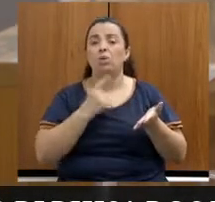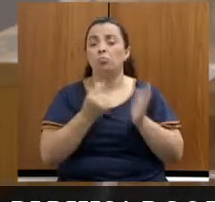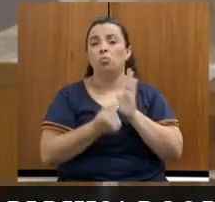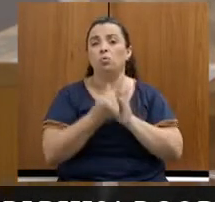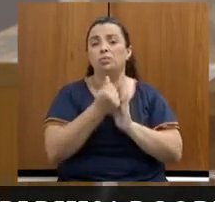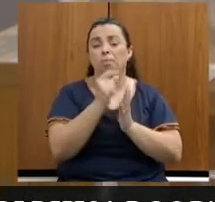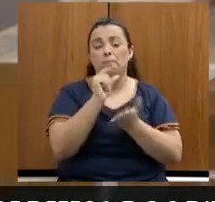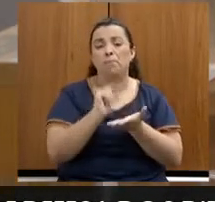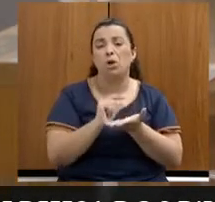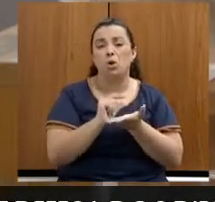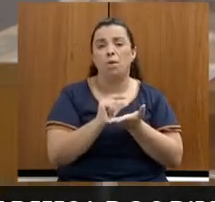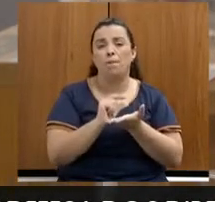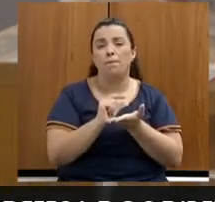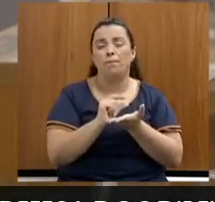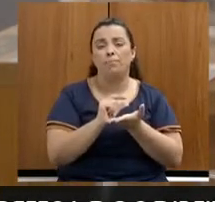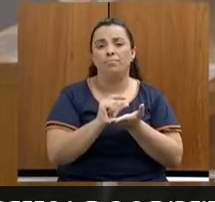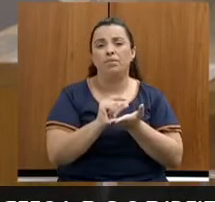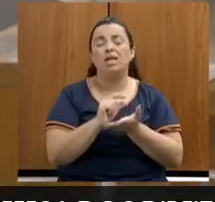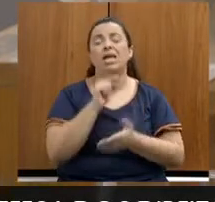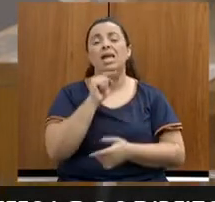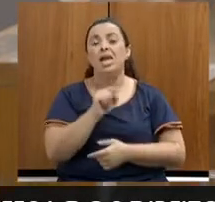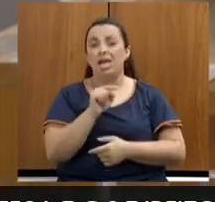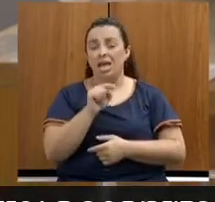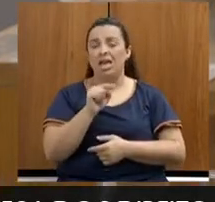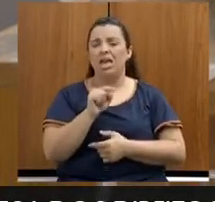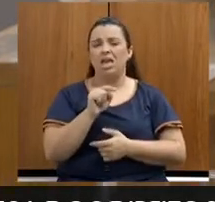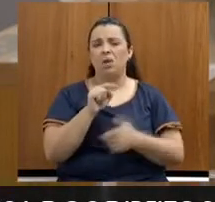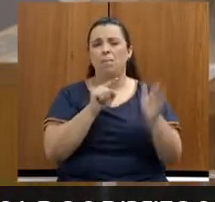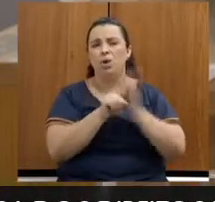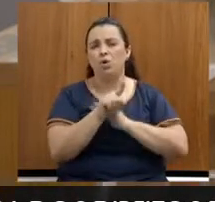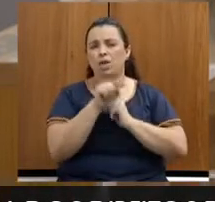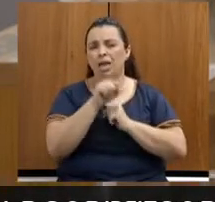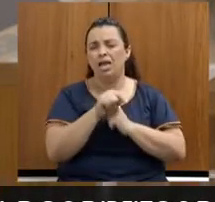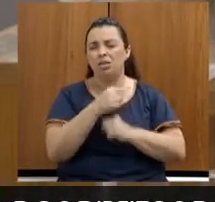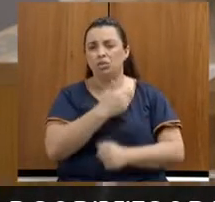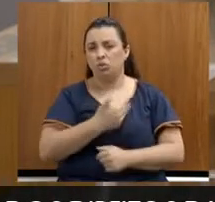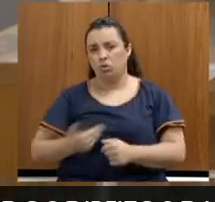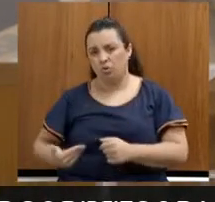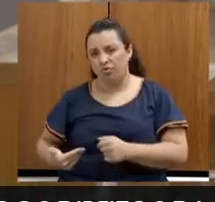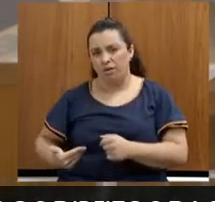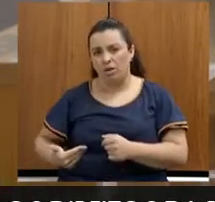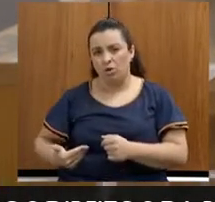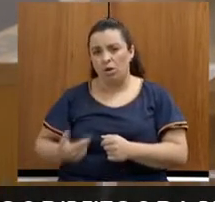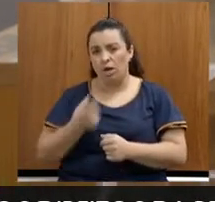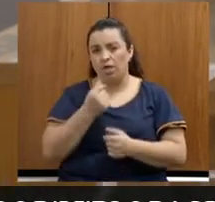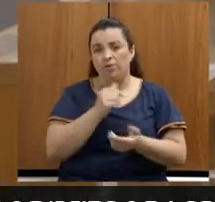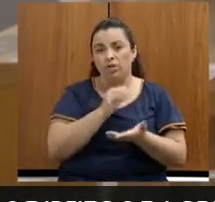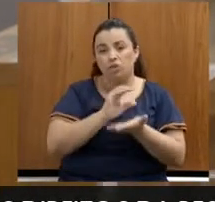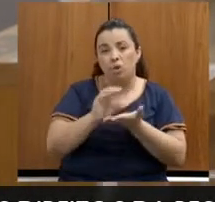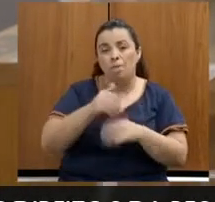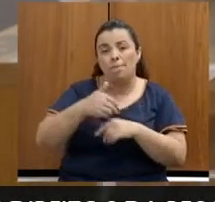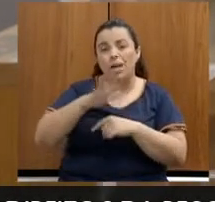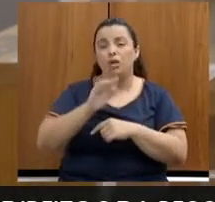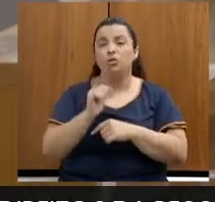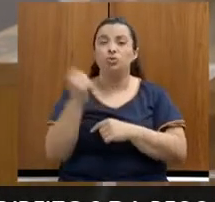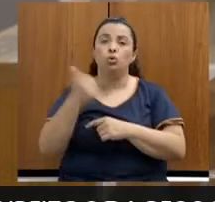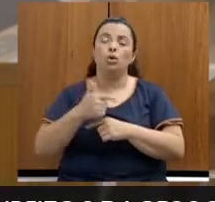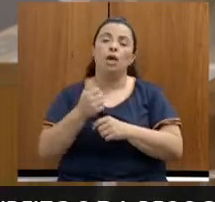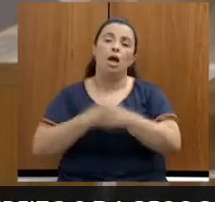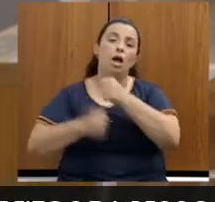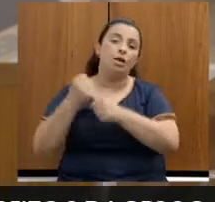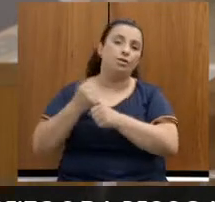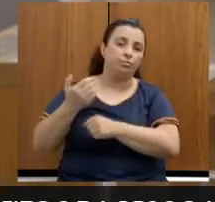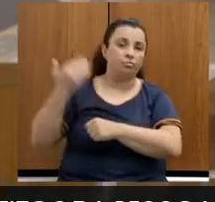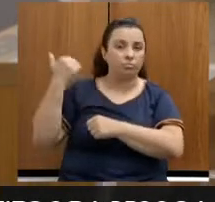investiu mais no social que nos anos anteriores para responder a essa demanda? Além da transferência de renda,